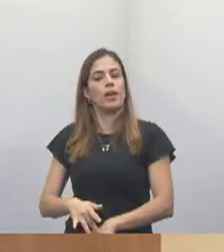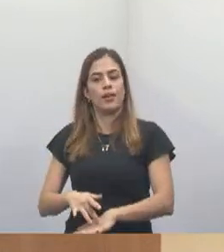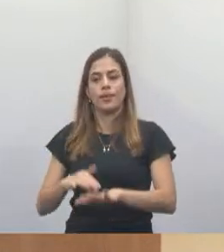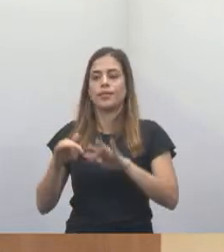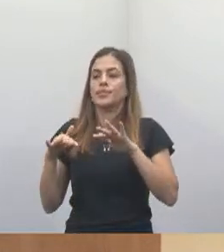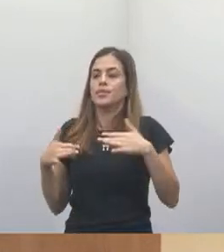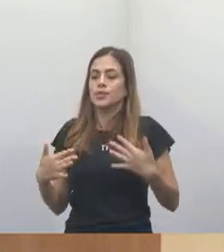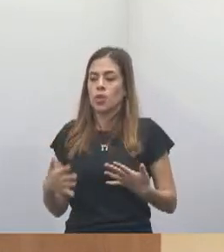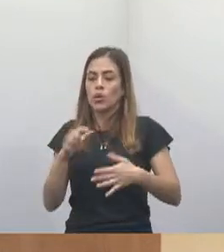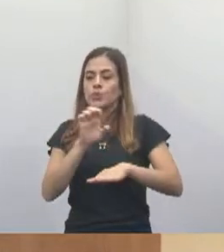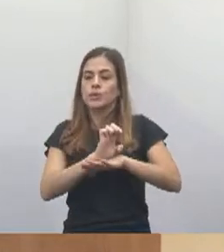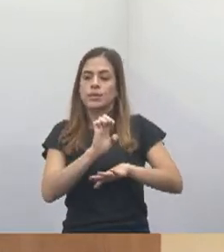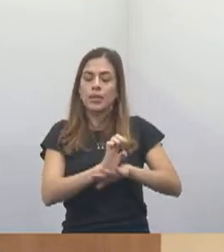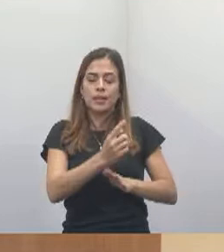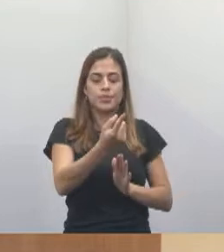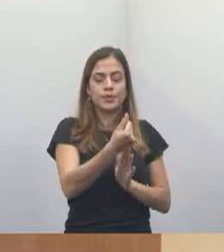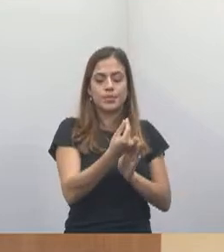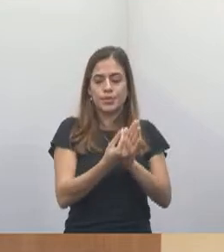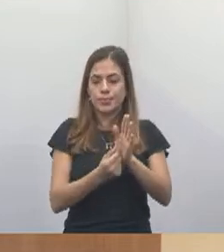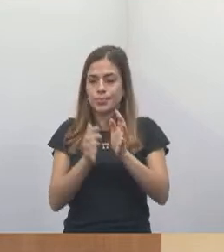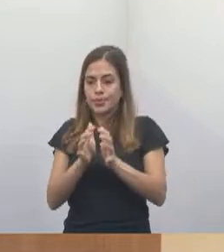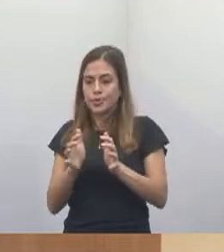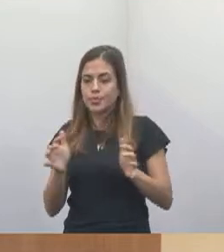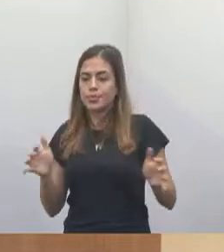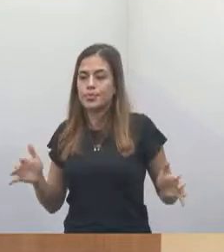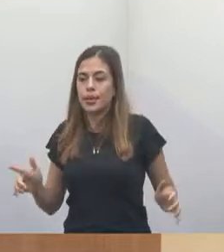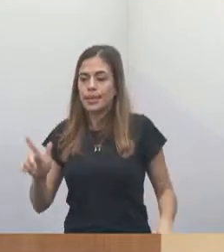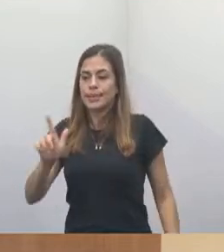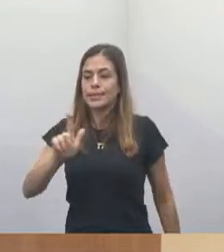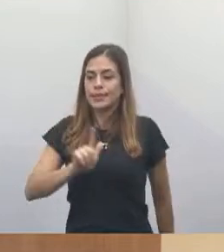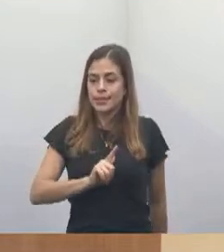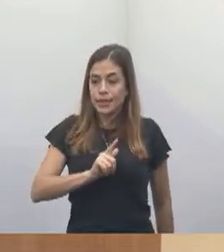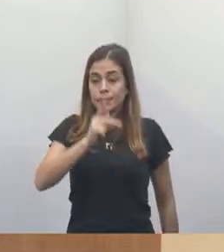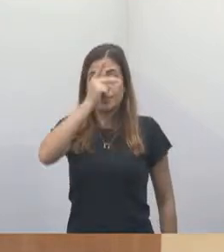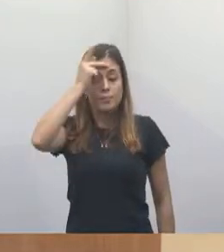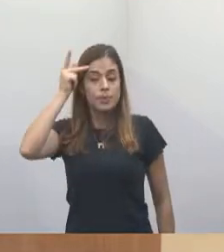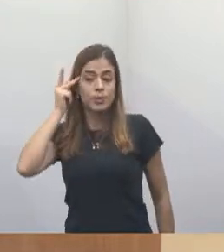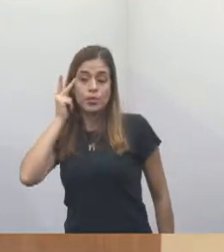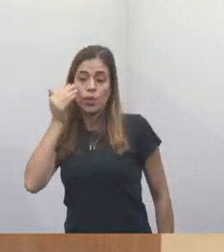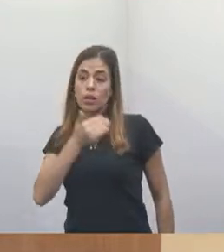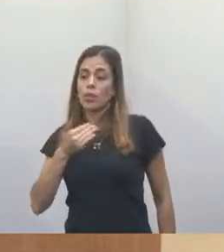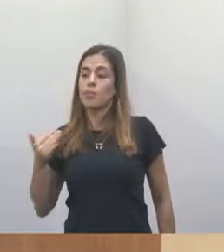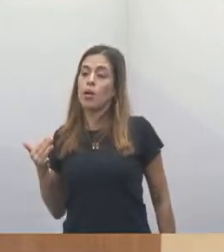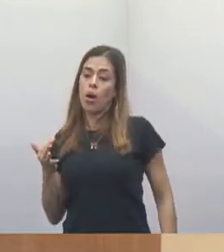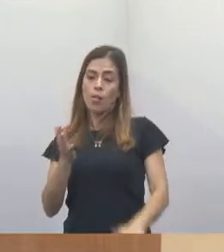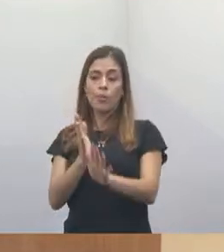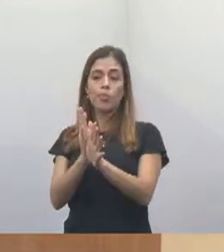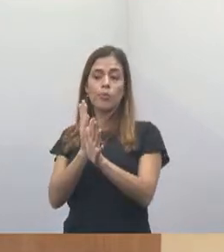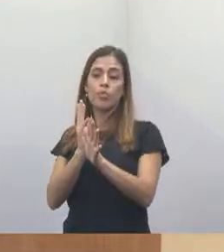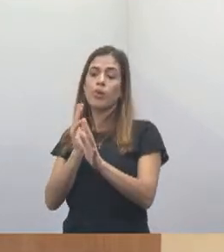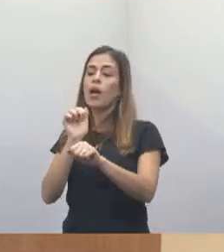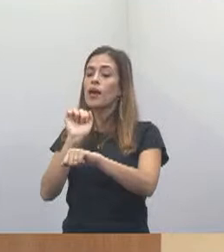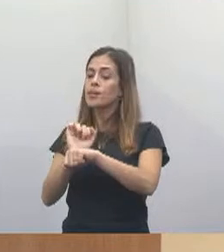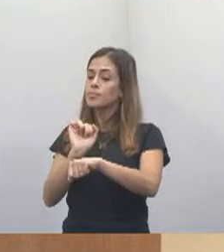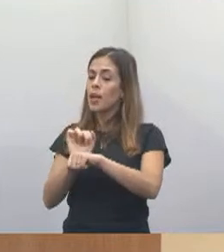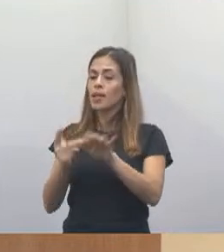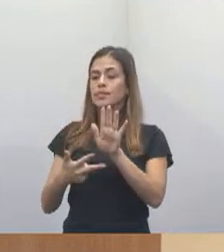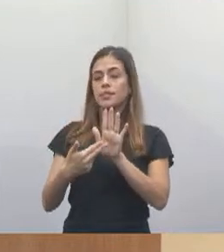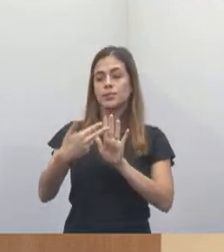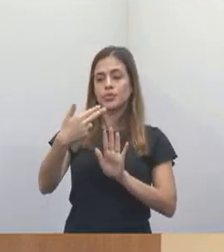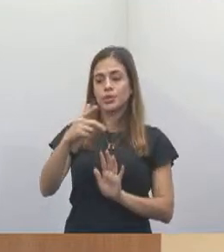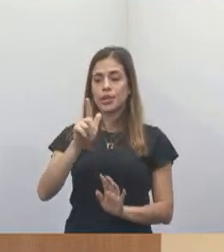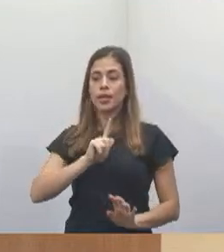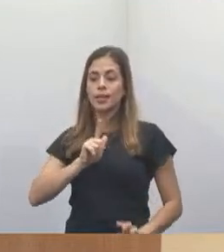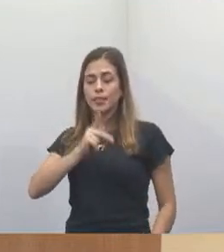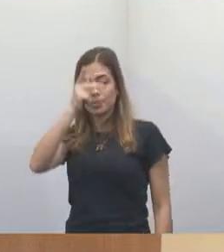tem um dos maiores orçamentos, a gente ainda tem a gente morrendo na fila de cirurgia, ainda tem gente que vai à farmácia de